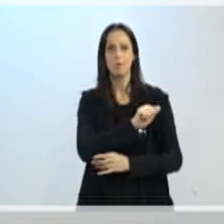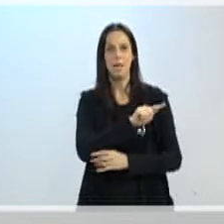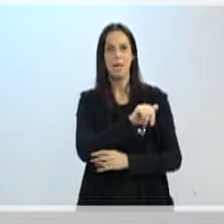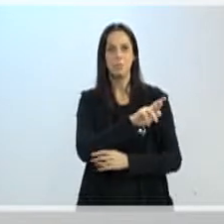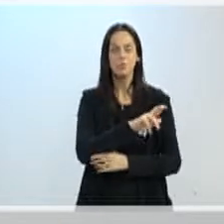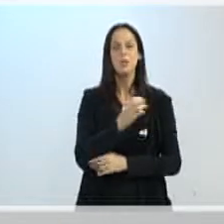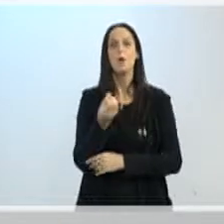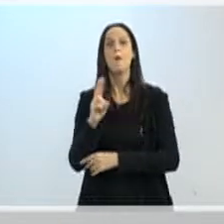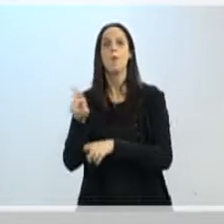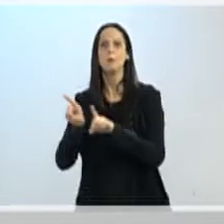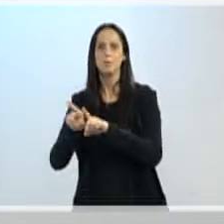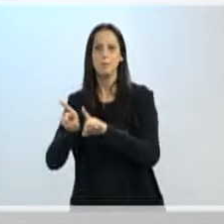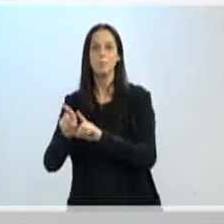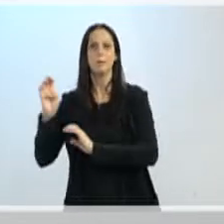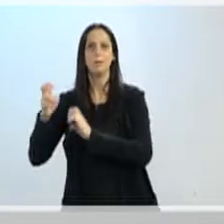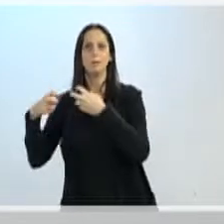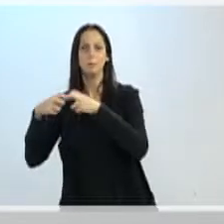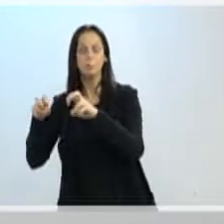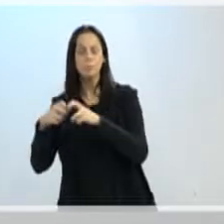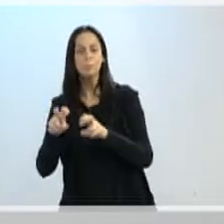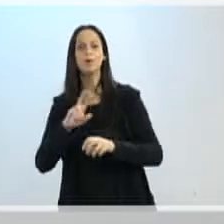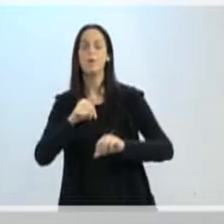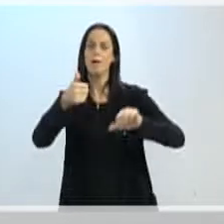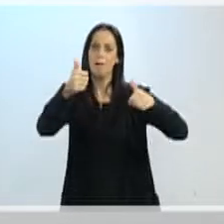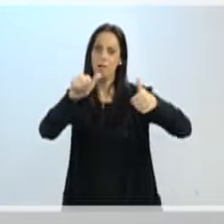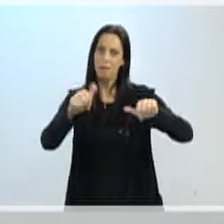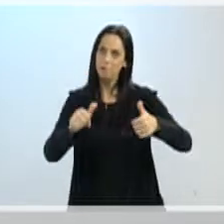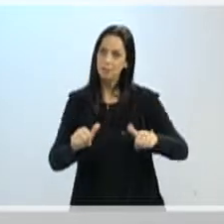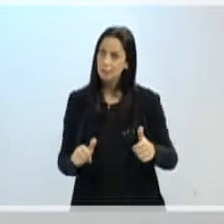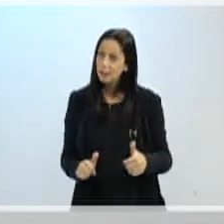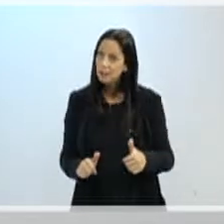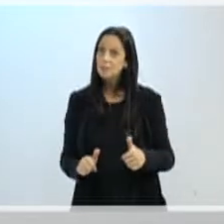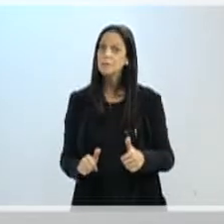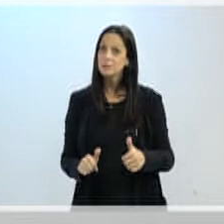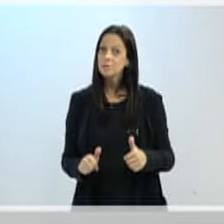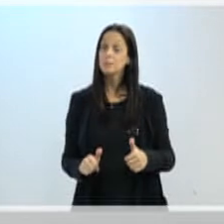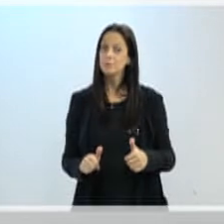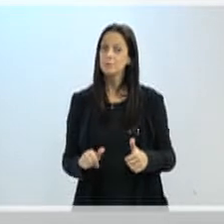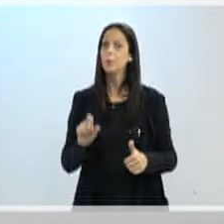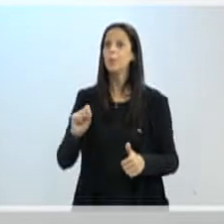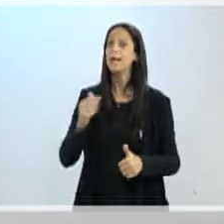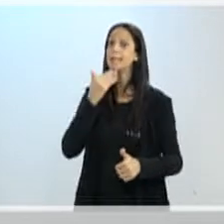fazer essa análise em um segundo grau de recurso.